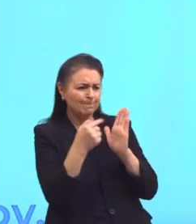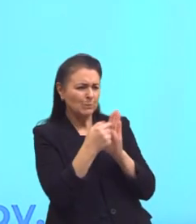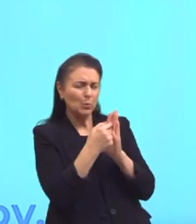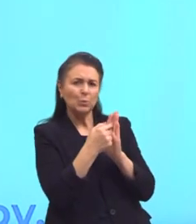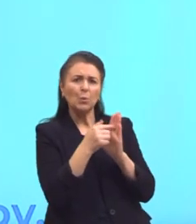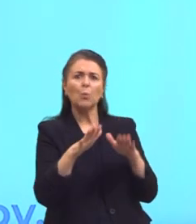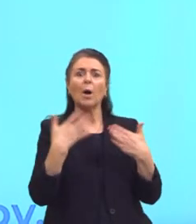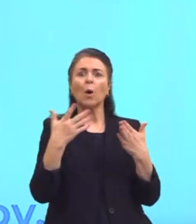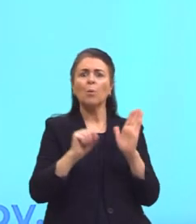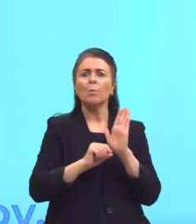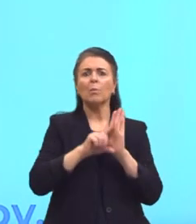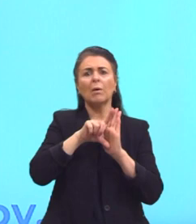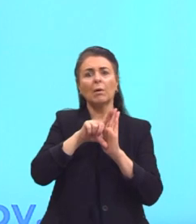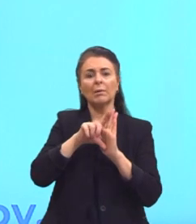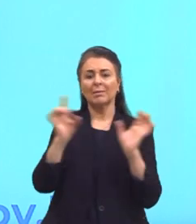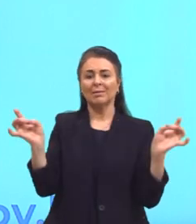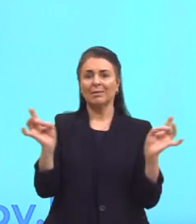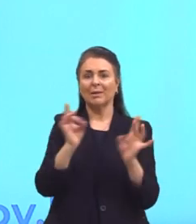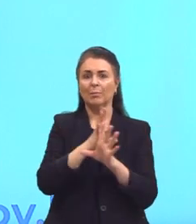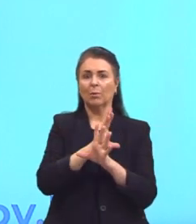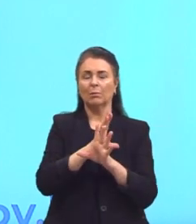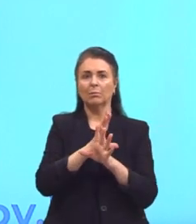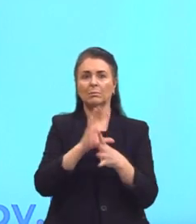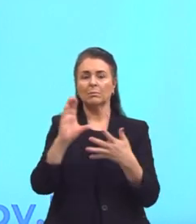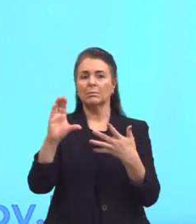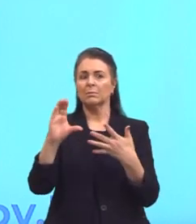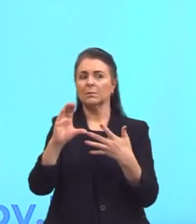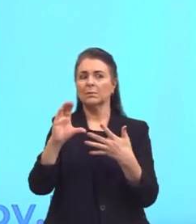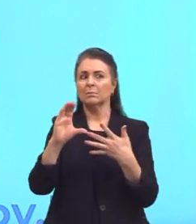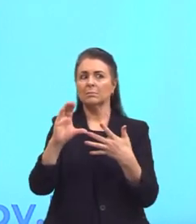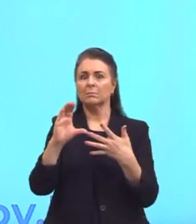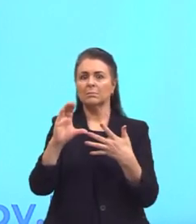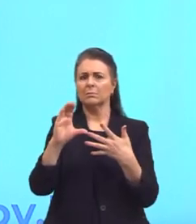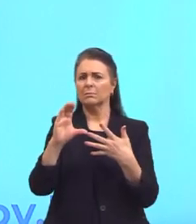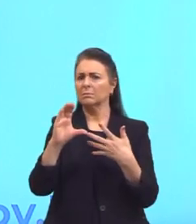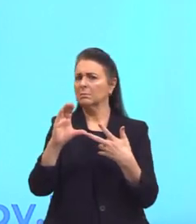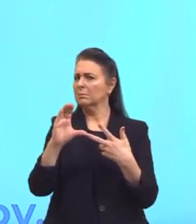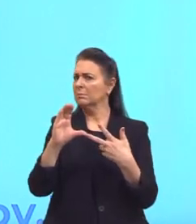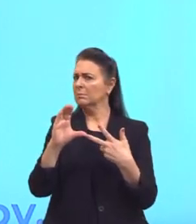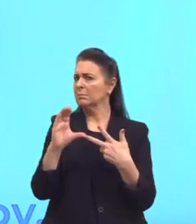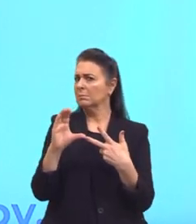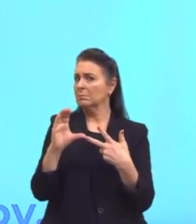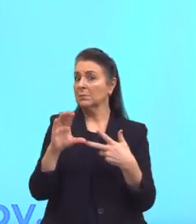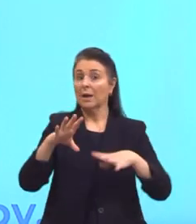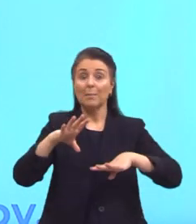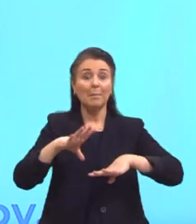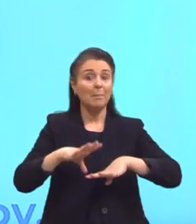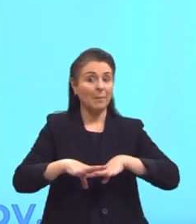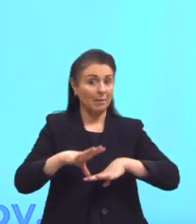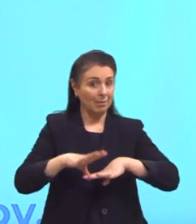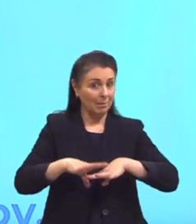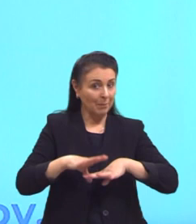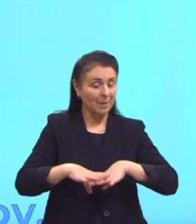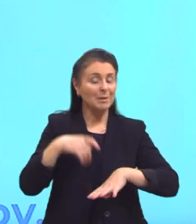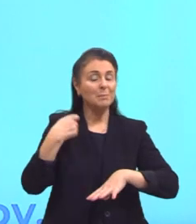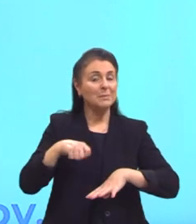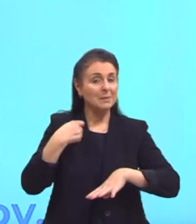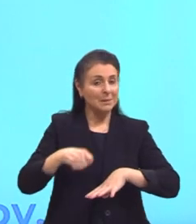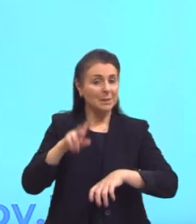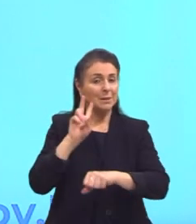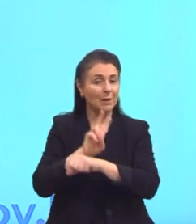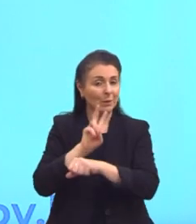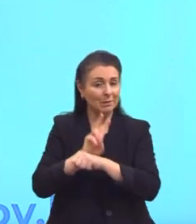gráfico e pronto, resolvi letra C. Aí que está, né, gente? A matemática tem esses detalhes ali de